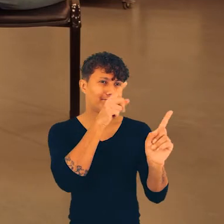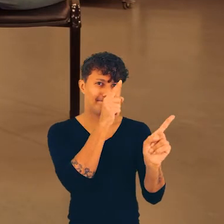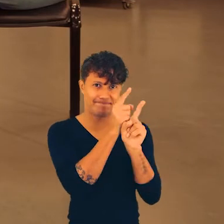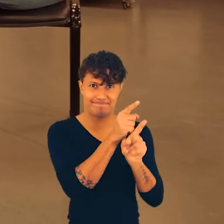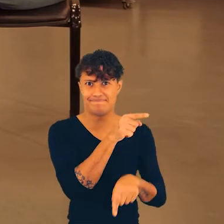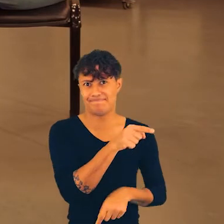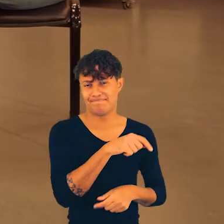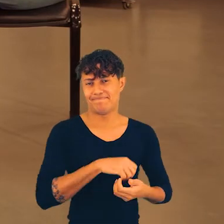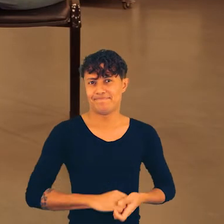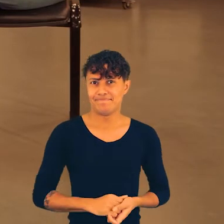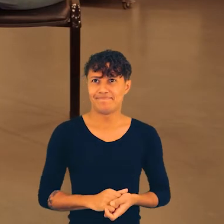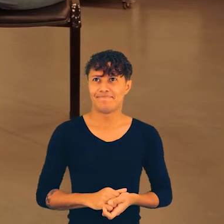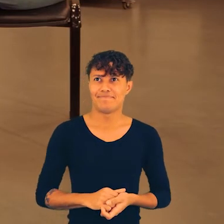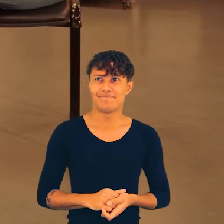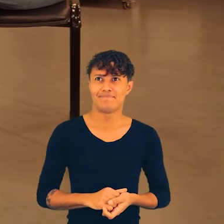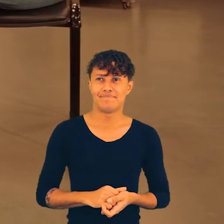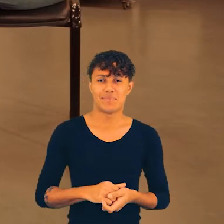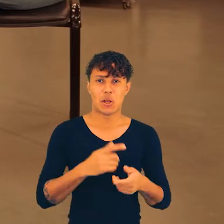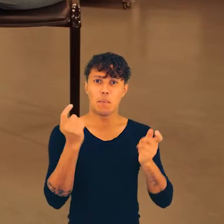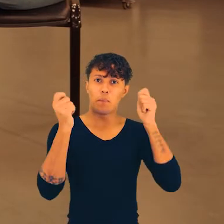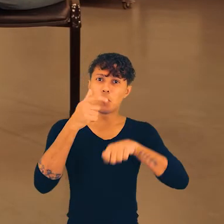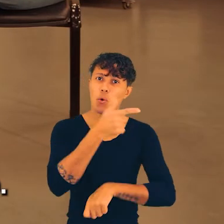isso aconteceu? Porque eu tive referência.